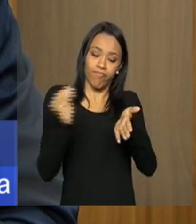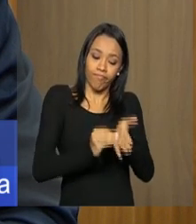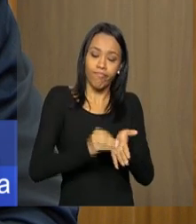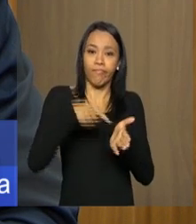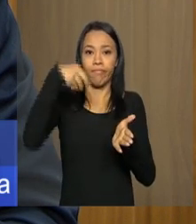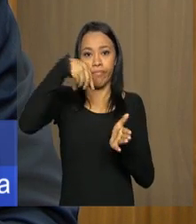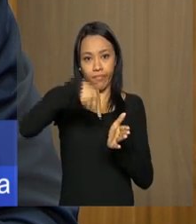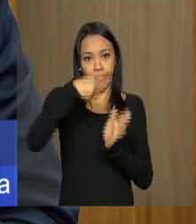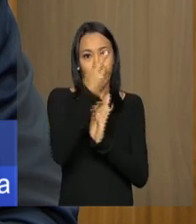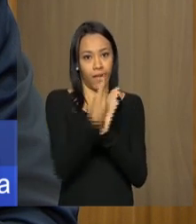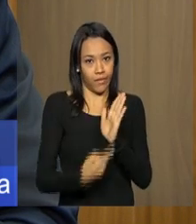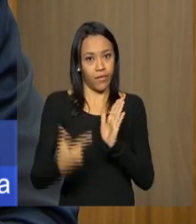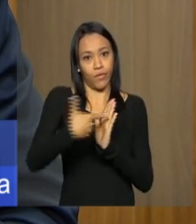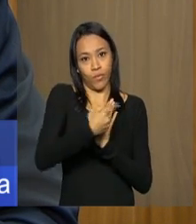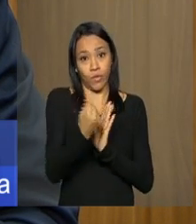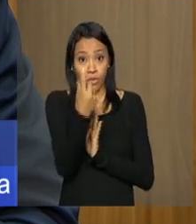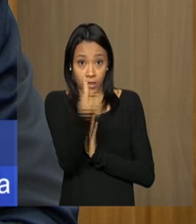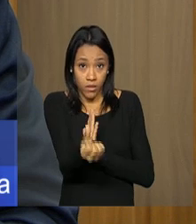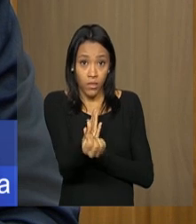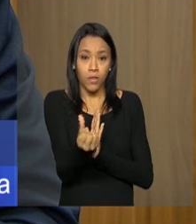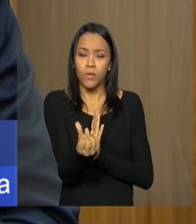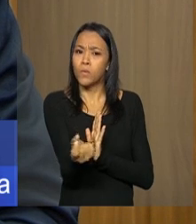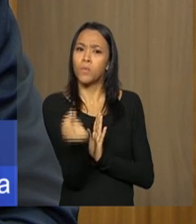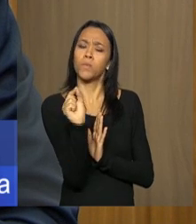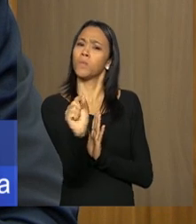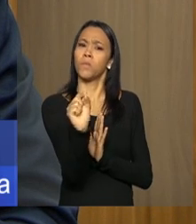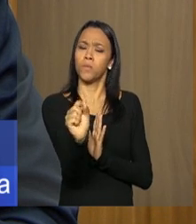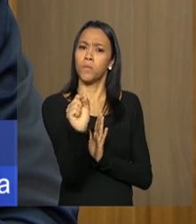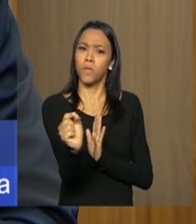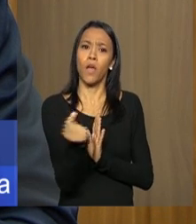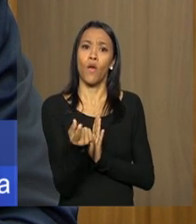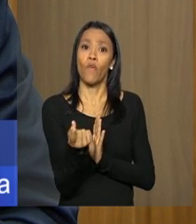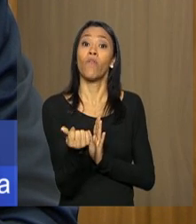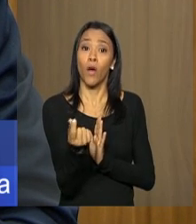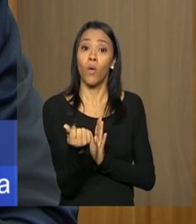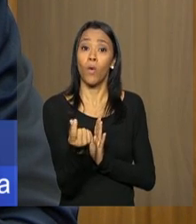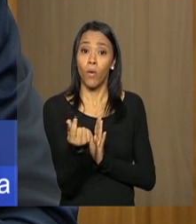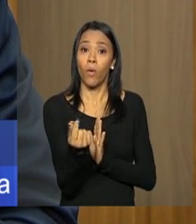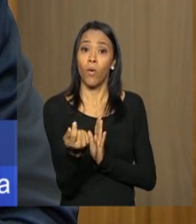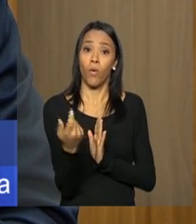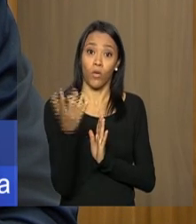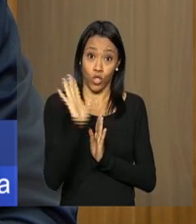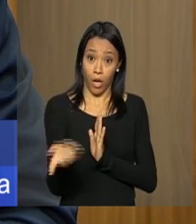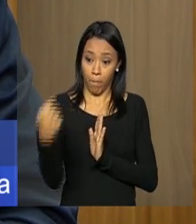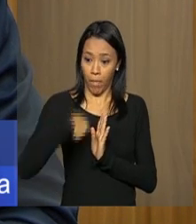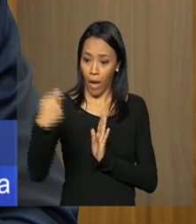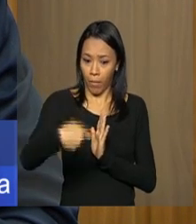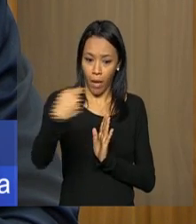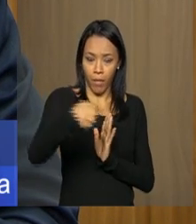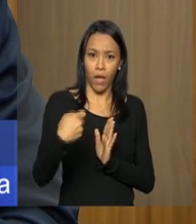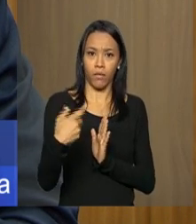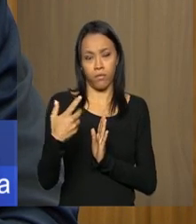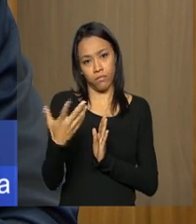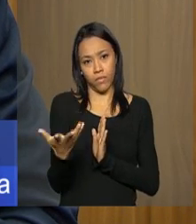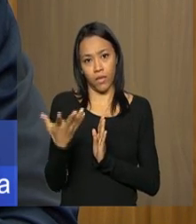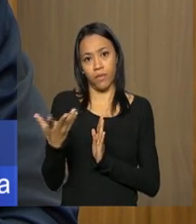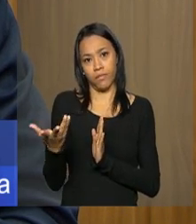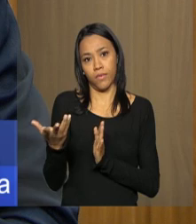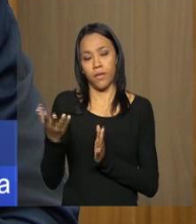declaração de 2016, os valores recebidos de seus pacientes ou clientes,